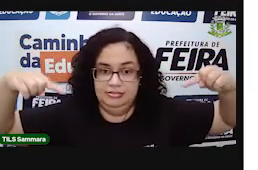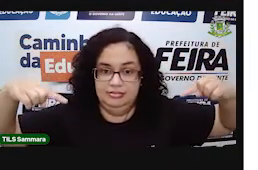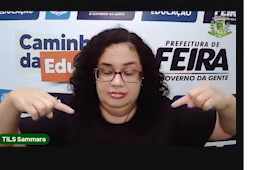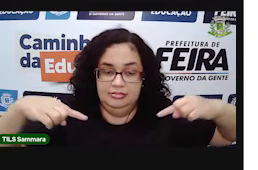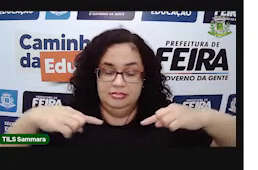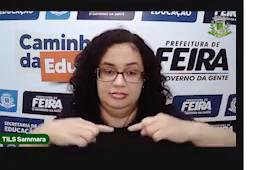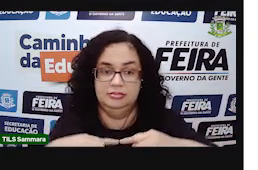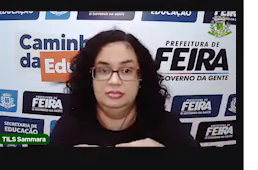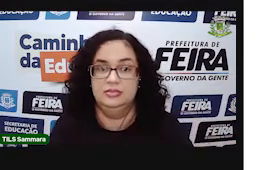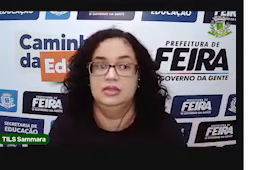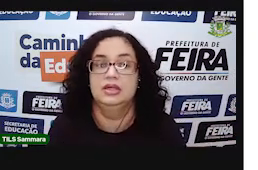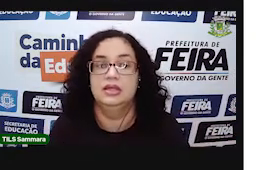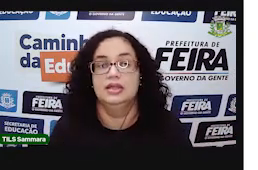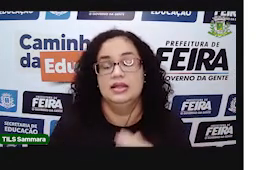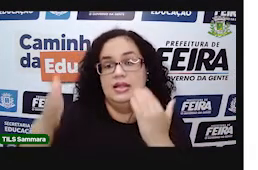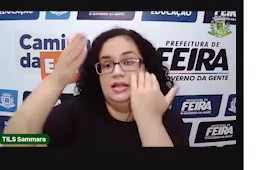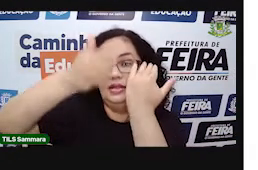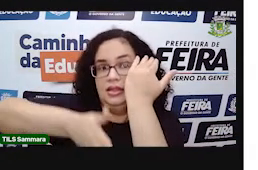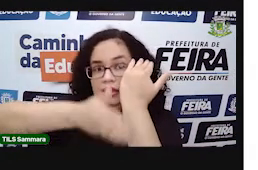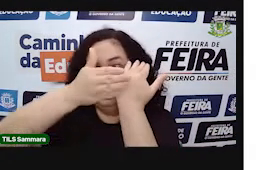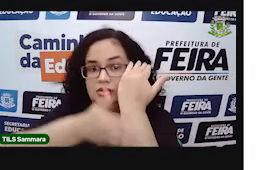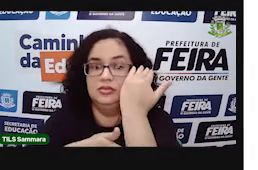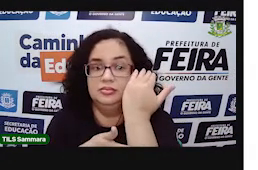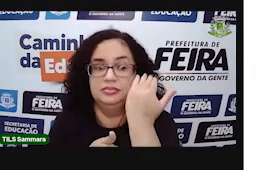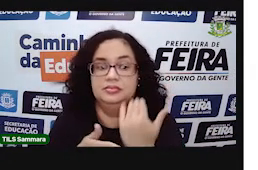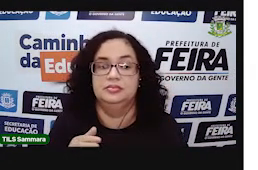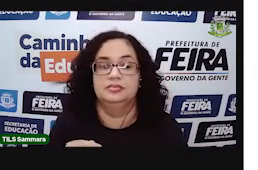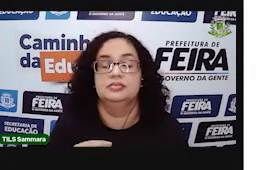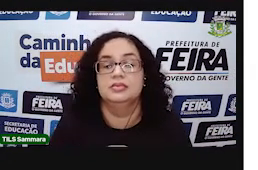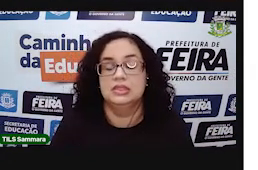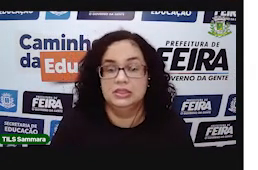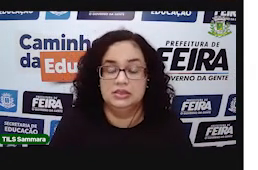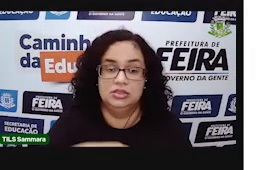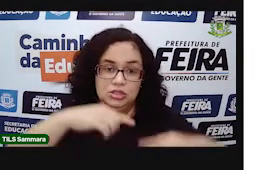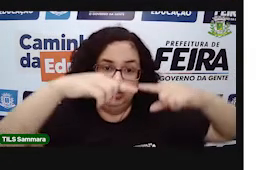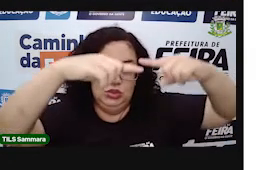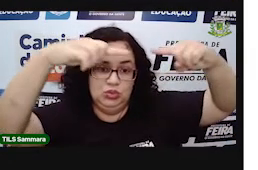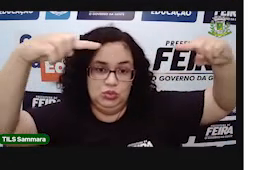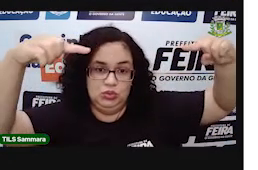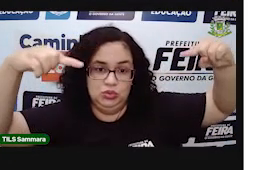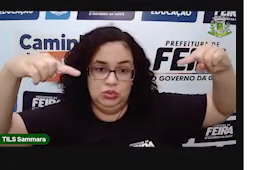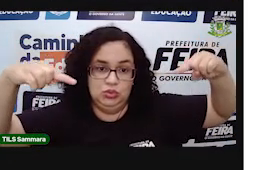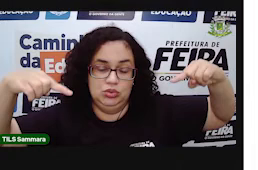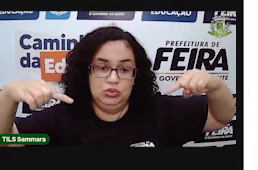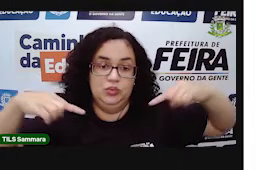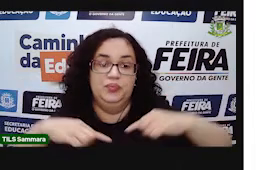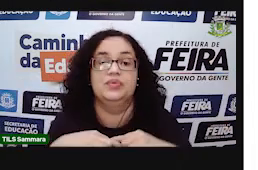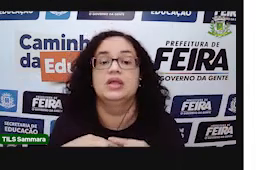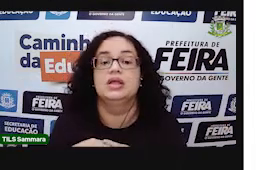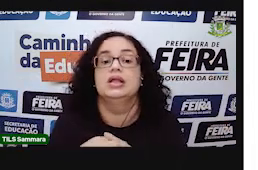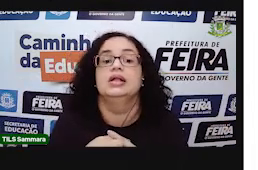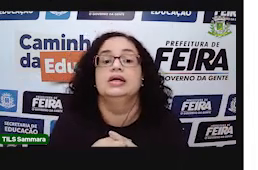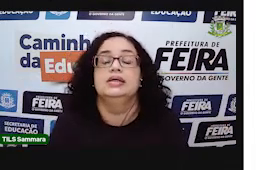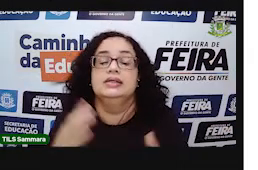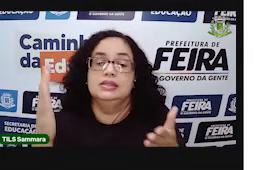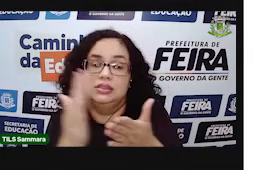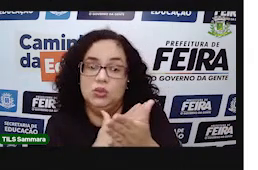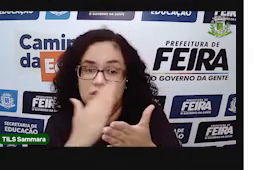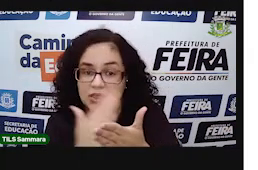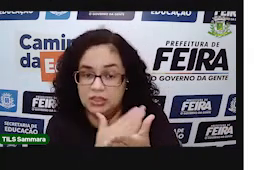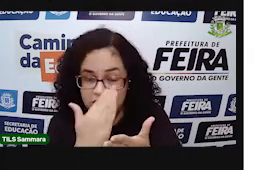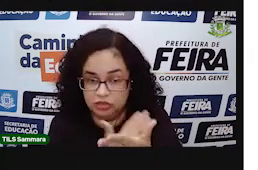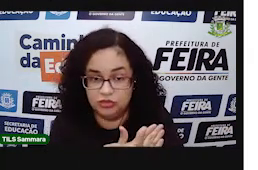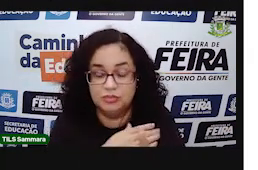retângulo. A outra tampa da lateral tem um formato de retângulo. No livro,